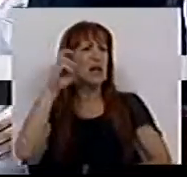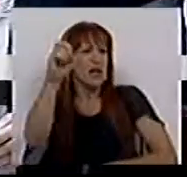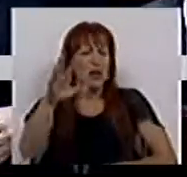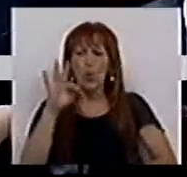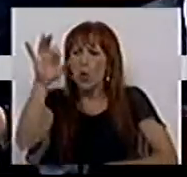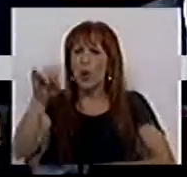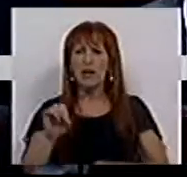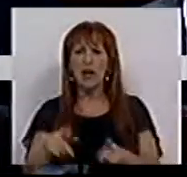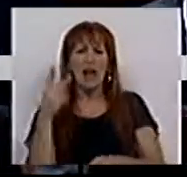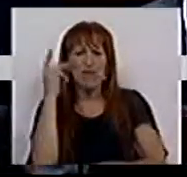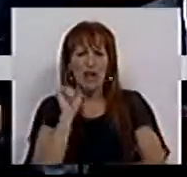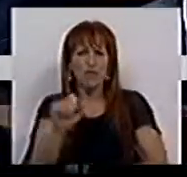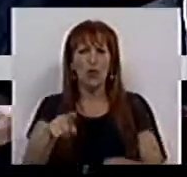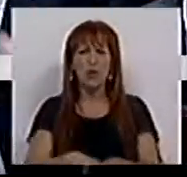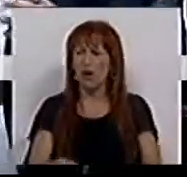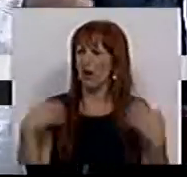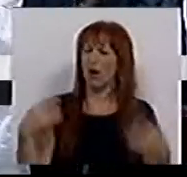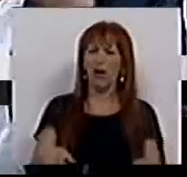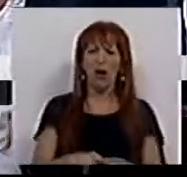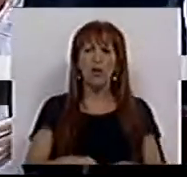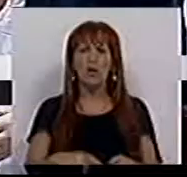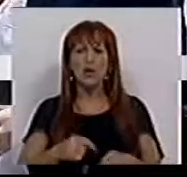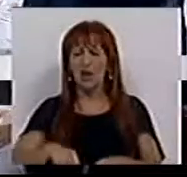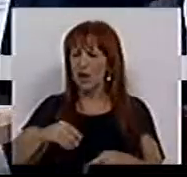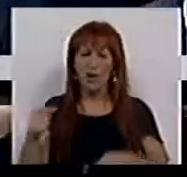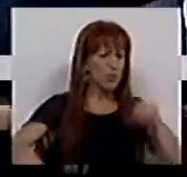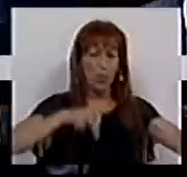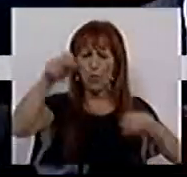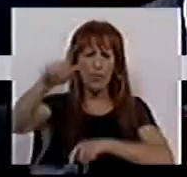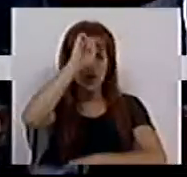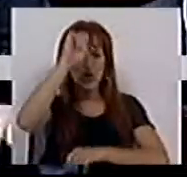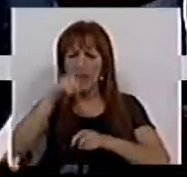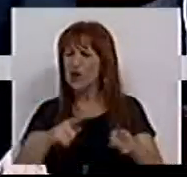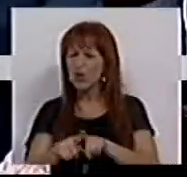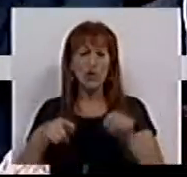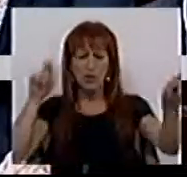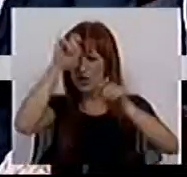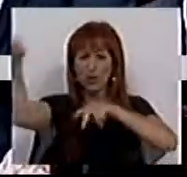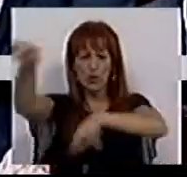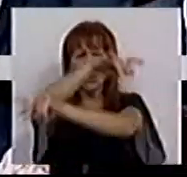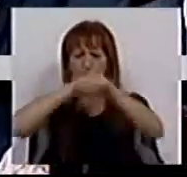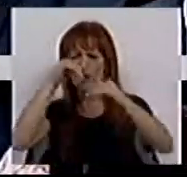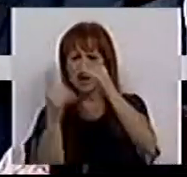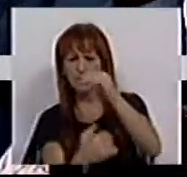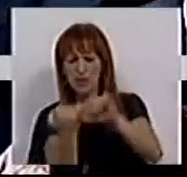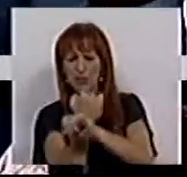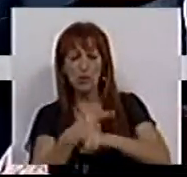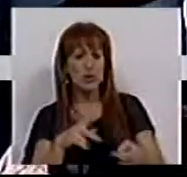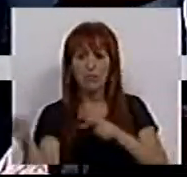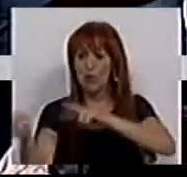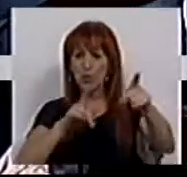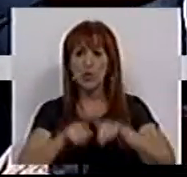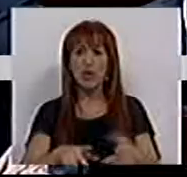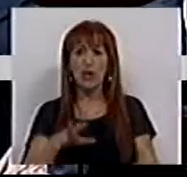anos e que a sua vida é saltar de bolsa em bolsa, de estágio em estágio, de subemprego em desemprego, poder